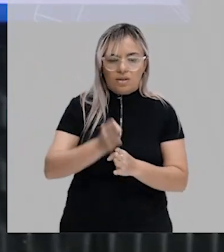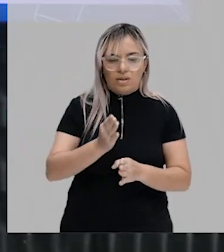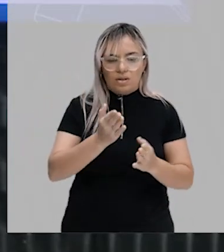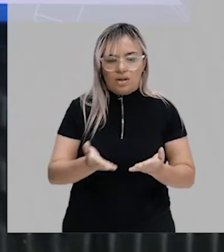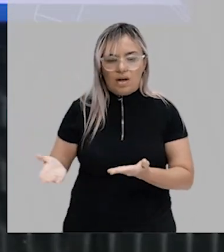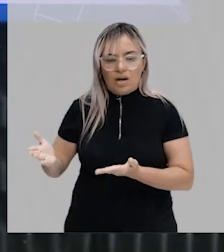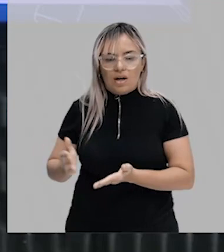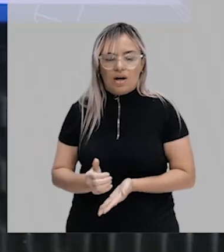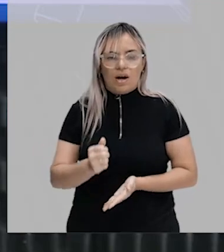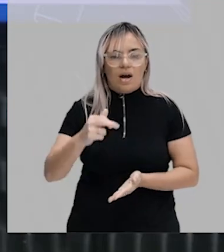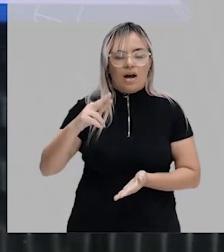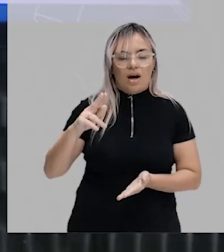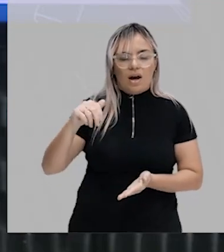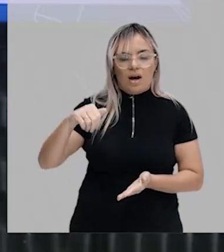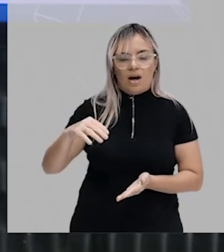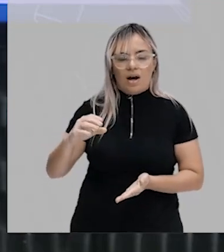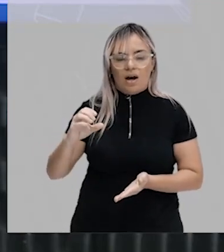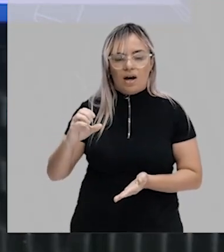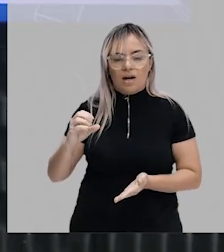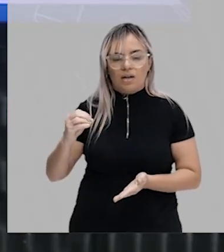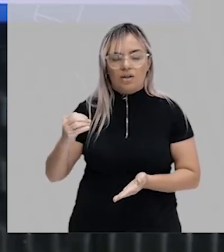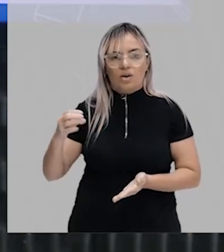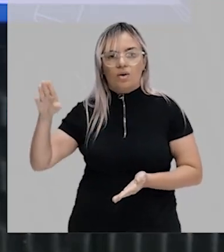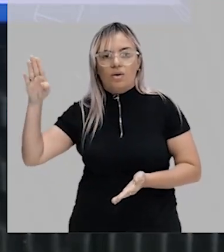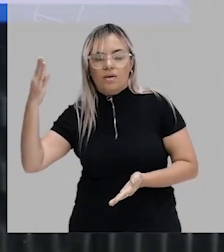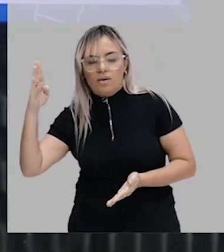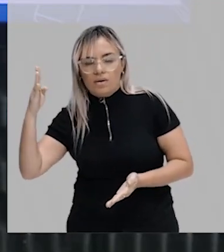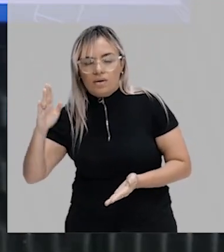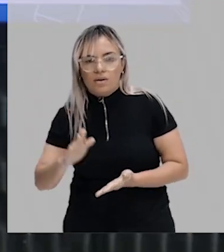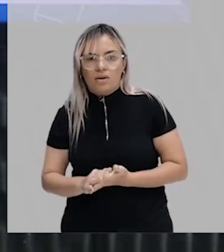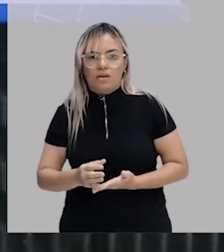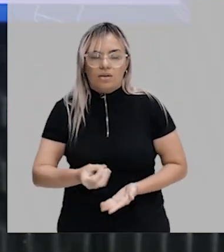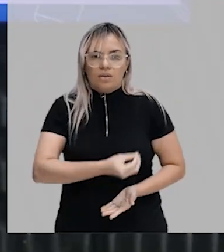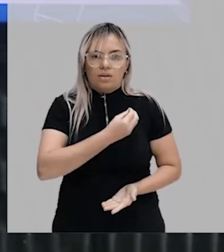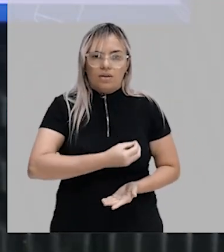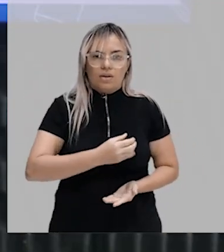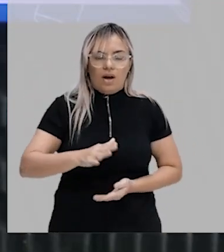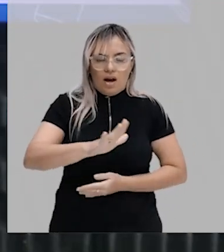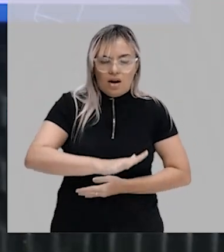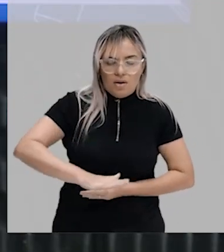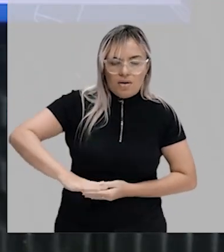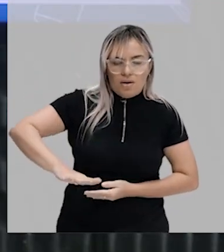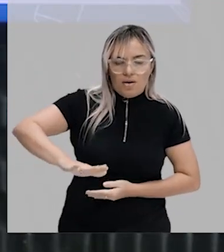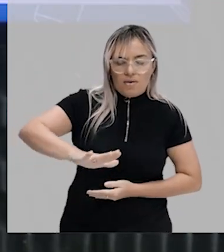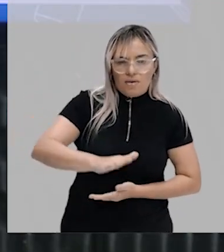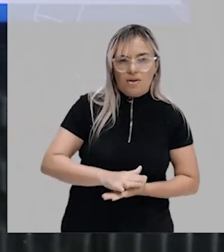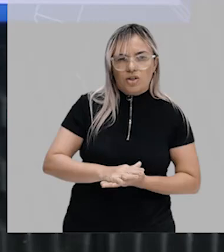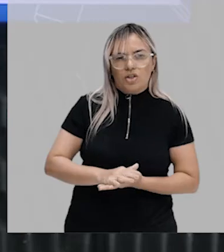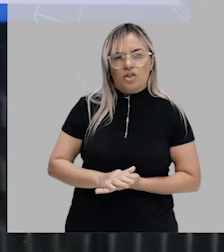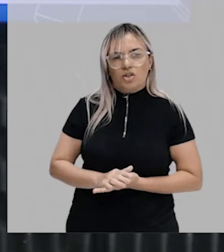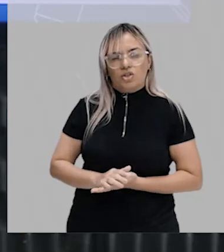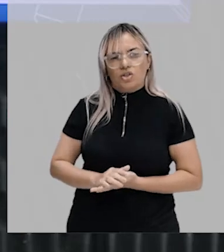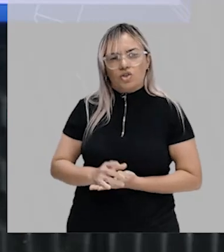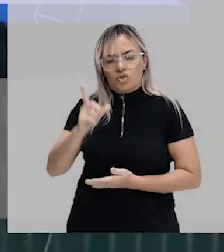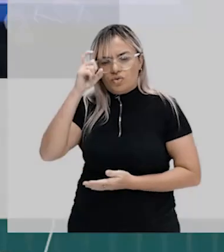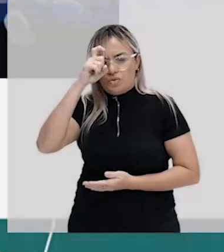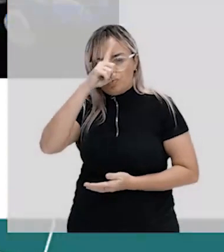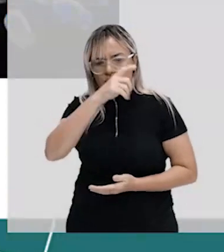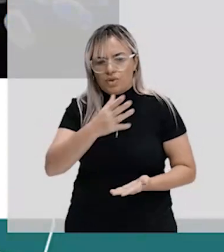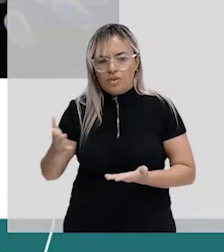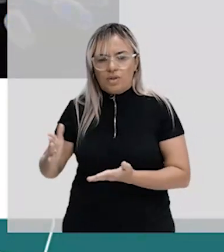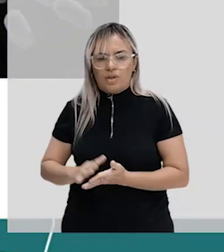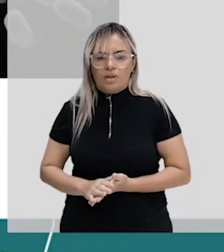consideradas bactérias que sobrevivem a ambientes altamente extremos. Por quê? Nós podemos encontrar essas